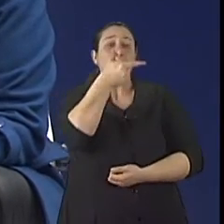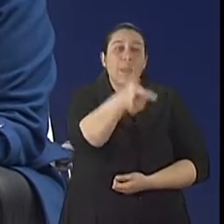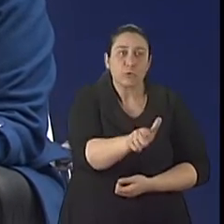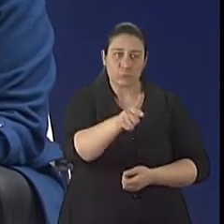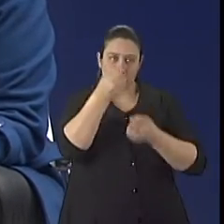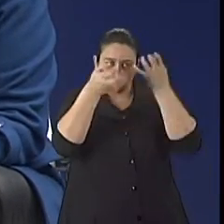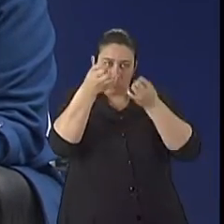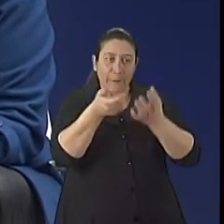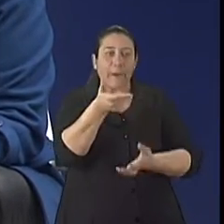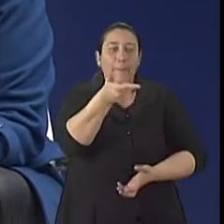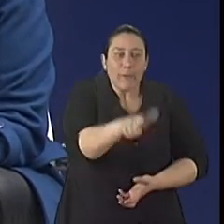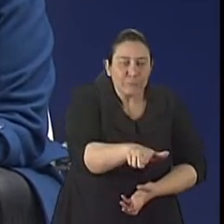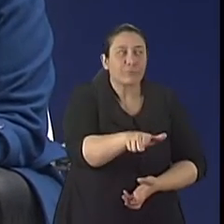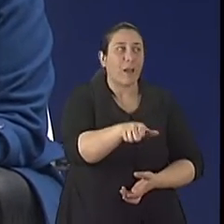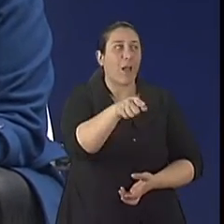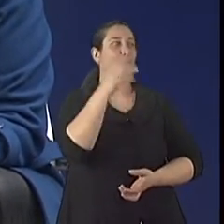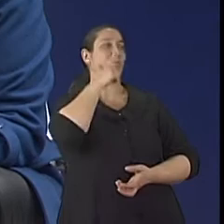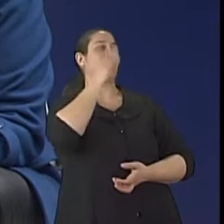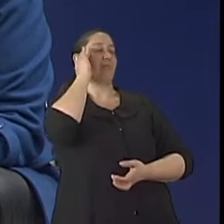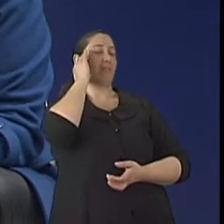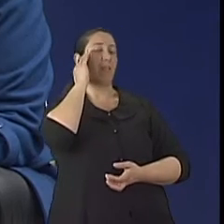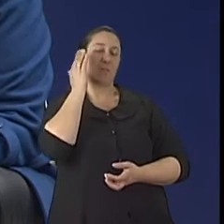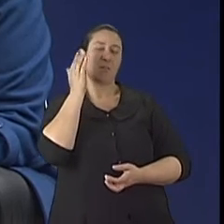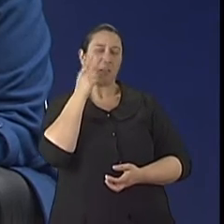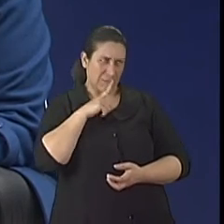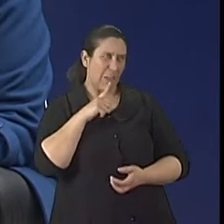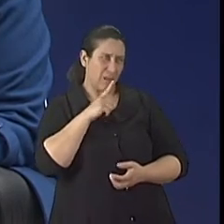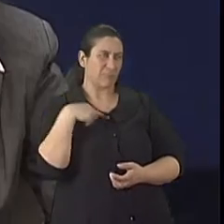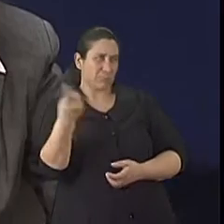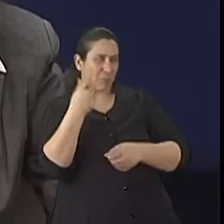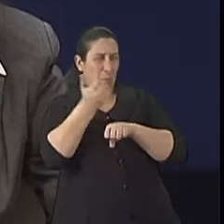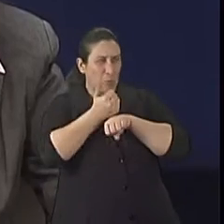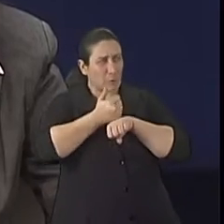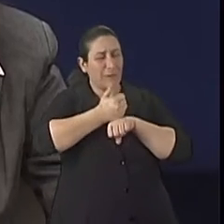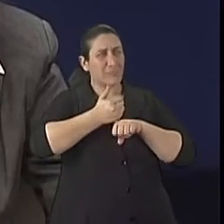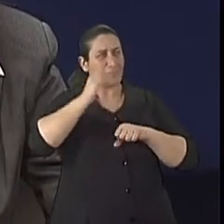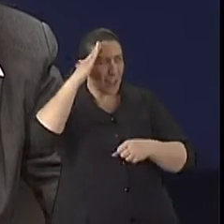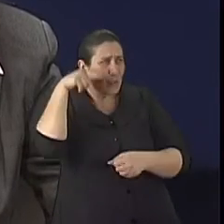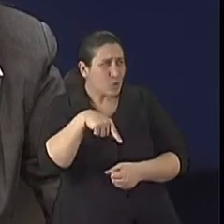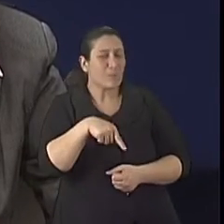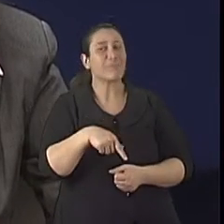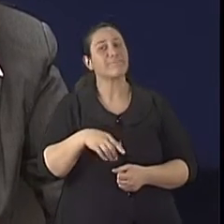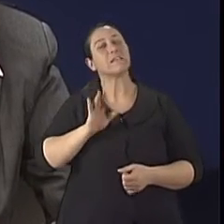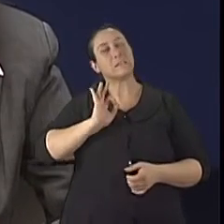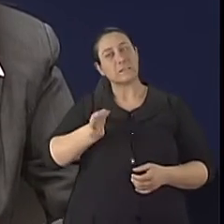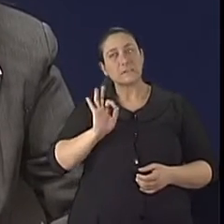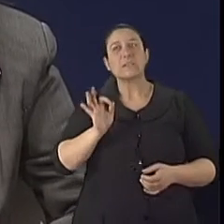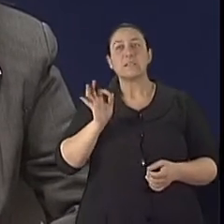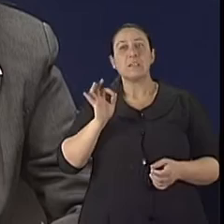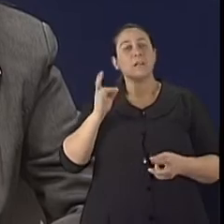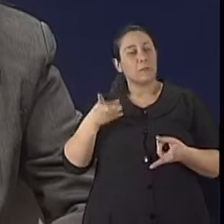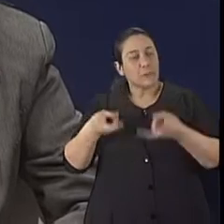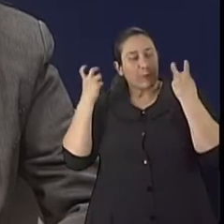Esse cuidado ainda está faltando um pouquinho para alguns profissionais? Esse cuidado, sim, a gente percebe que isso é